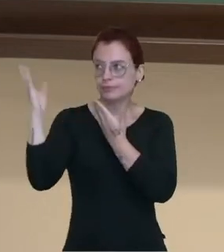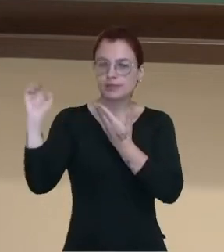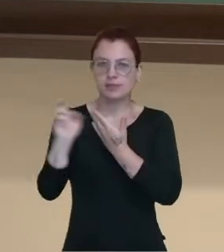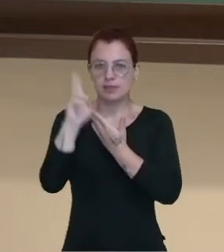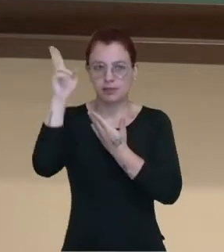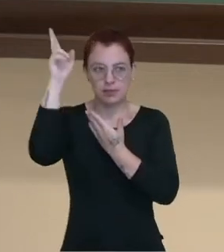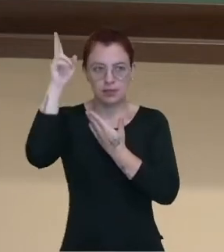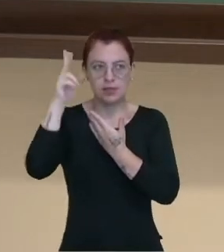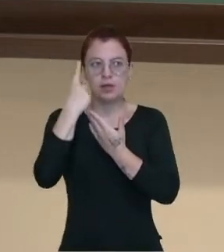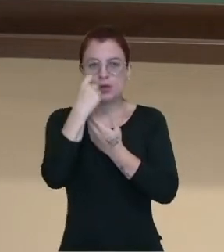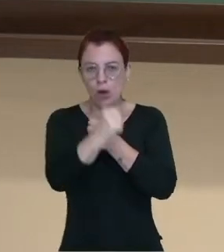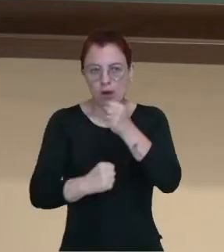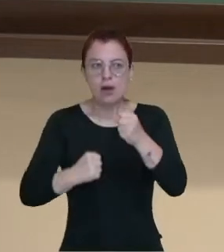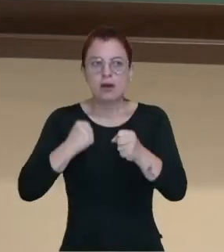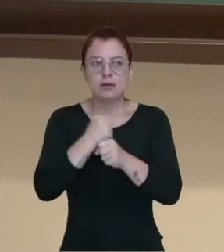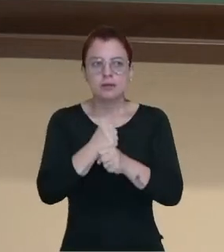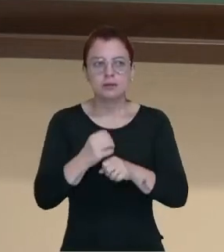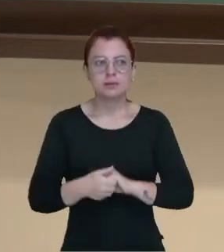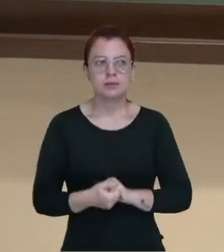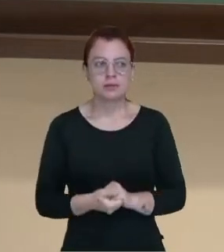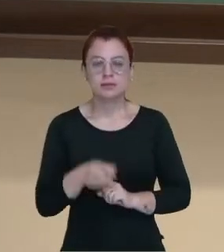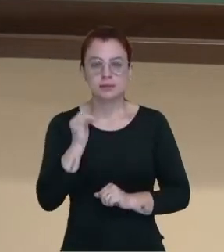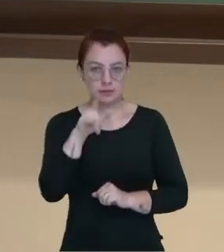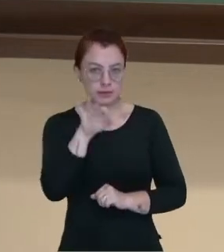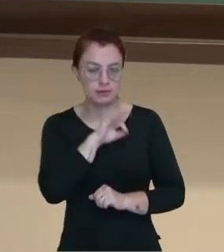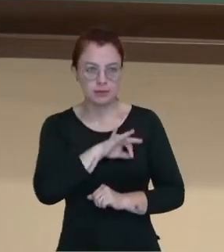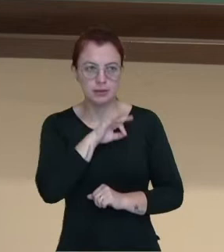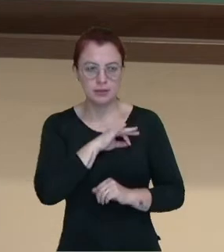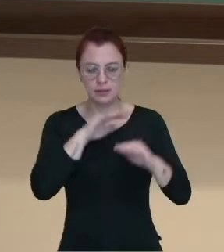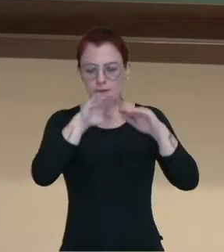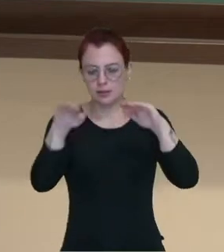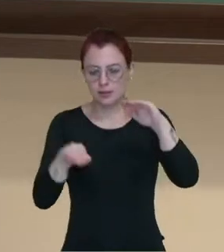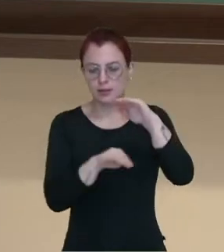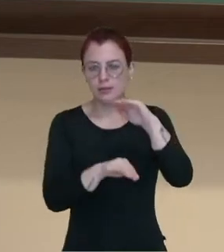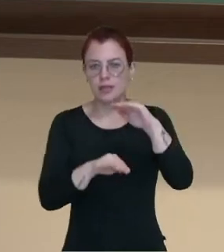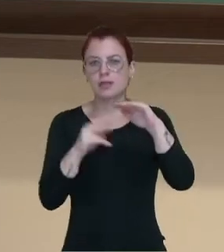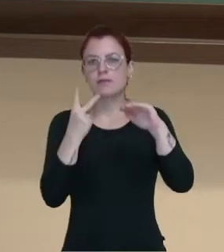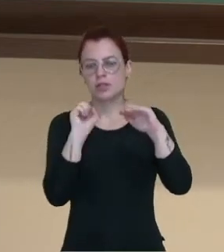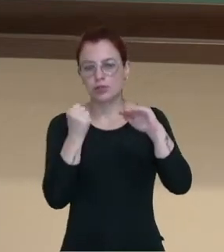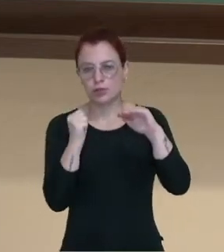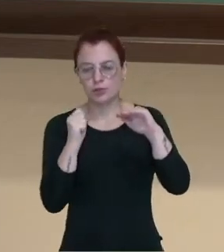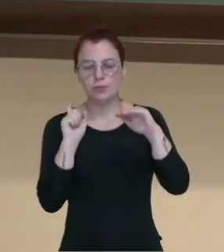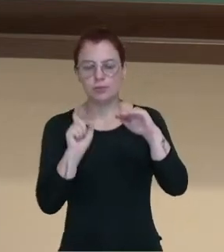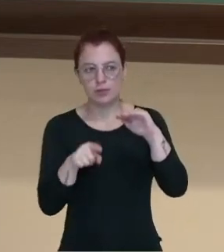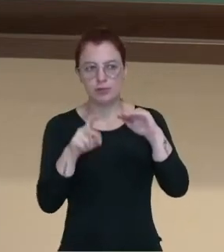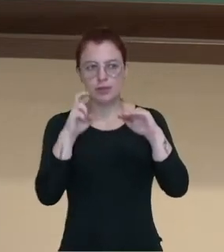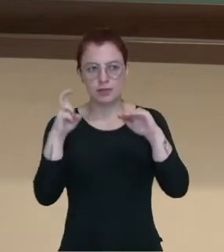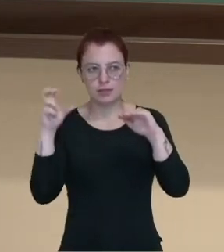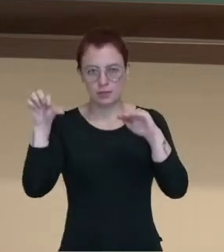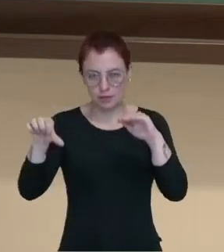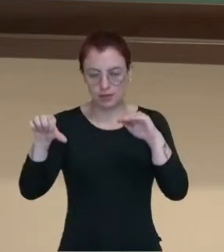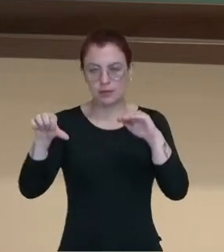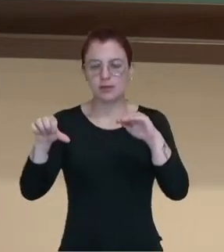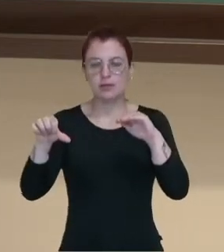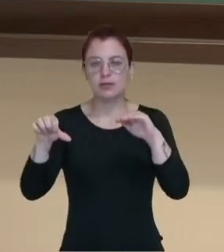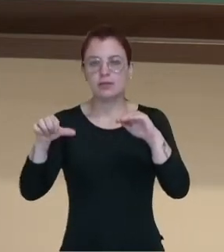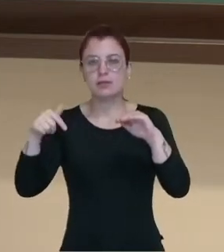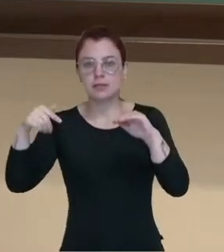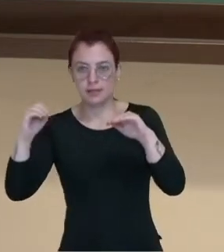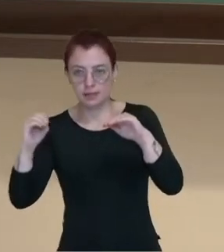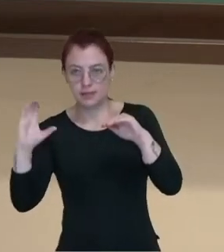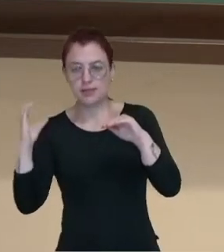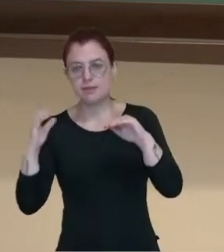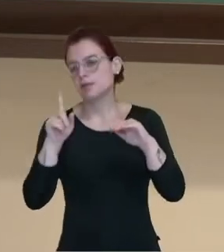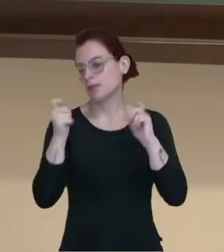anualmente pessoal. Então se você recebeu abaixo de 28.559 reais e 70 centavos,